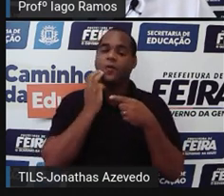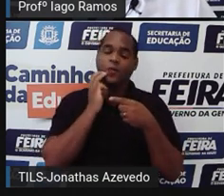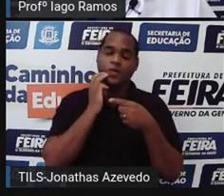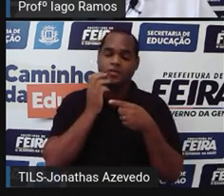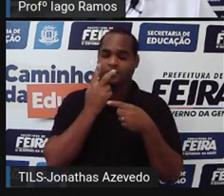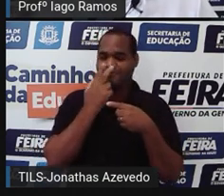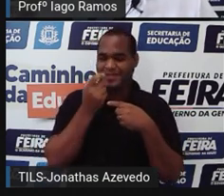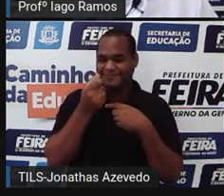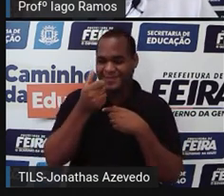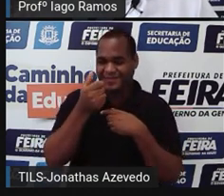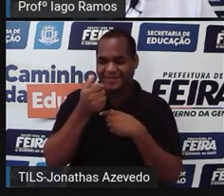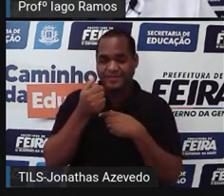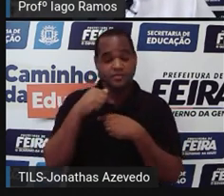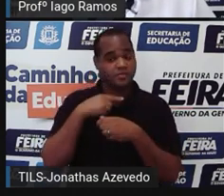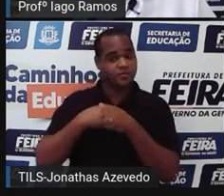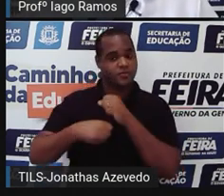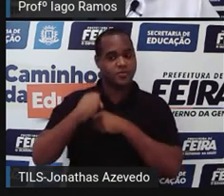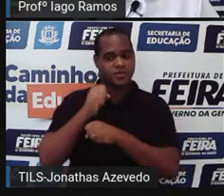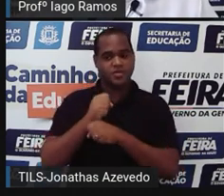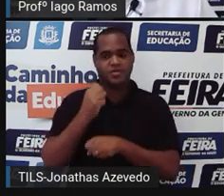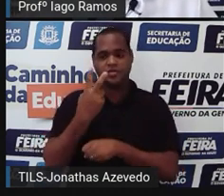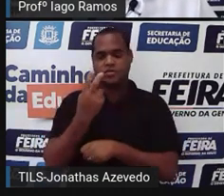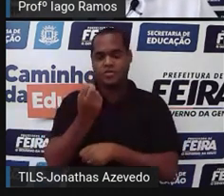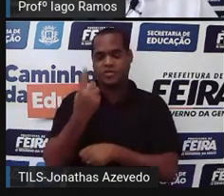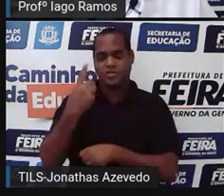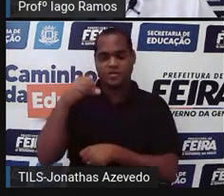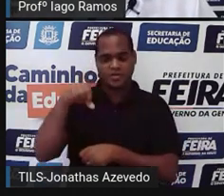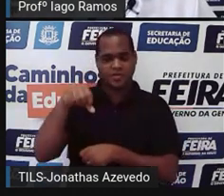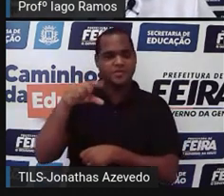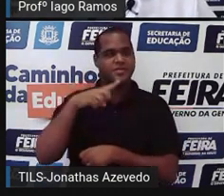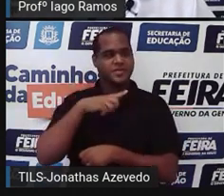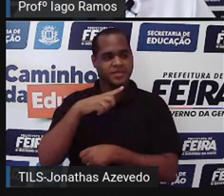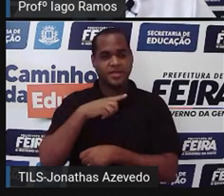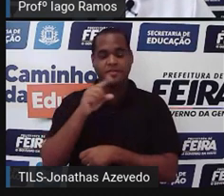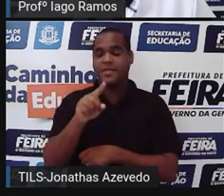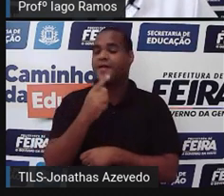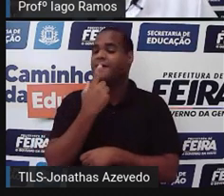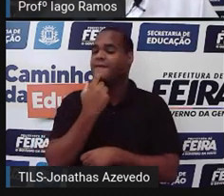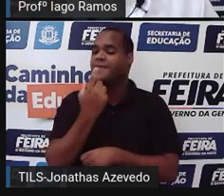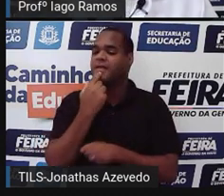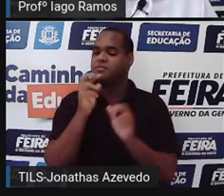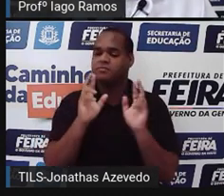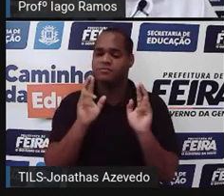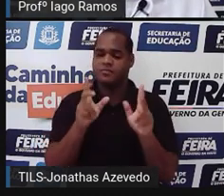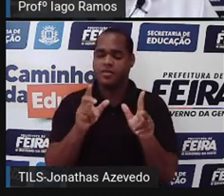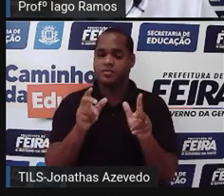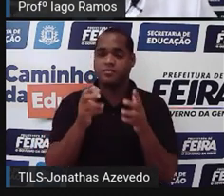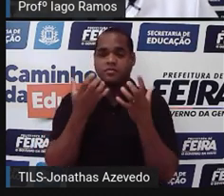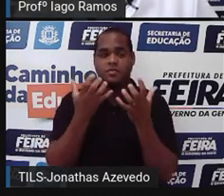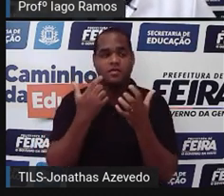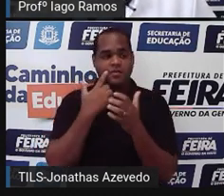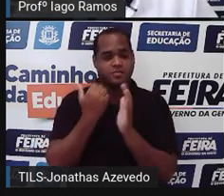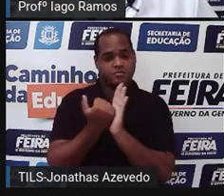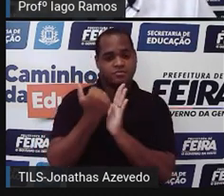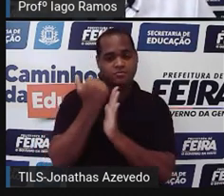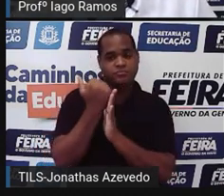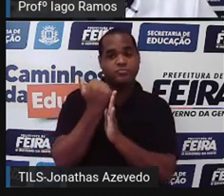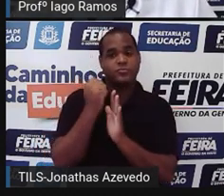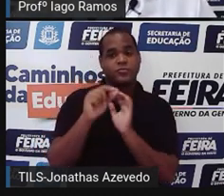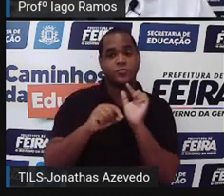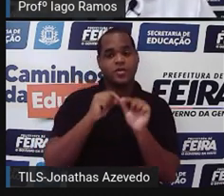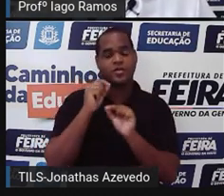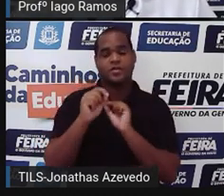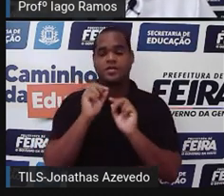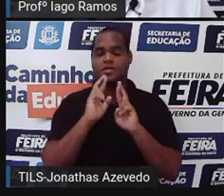quer falar do ano de 2019. Já o que está em vermelho é quando a gente quer falar dos